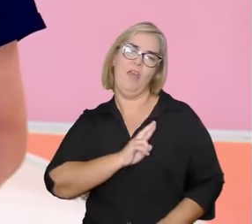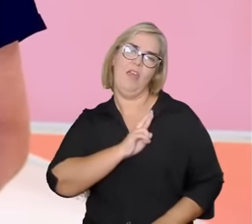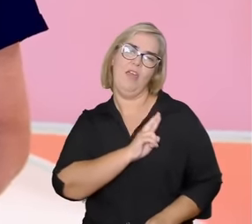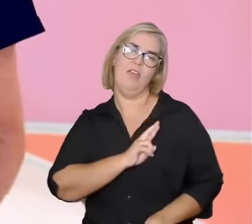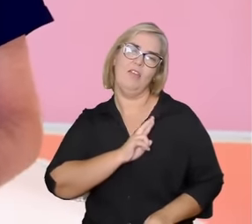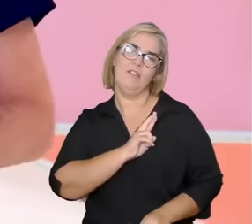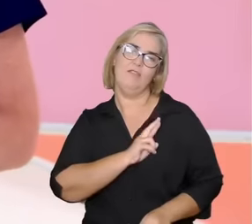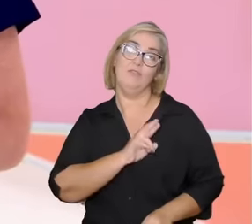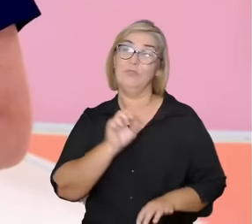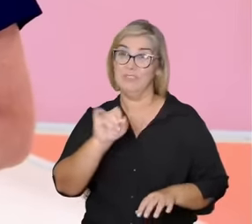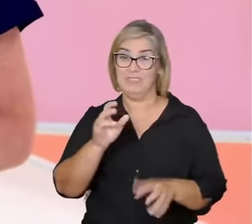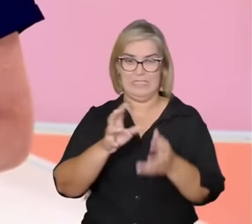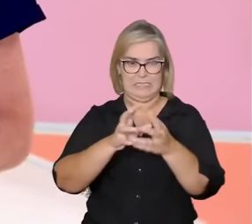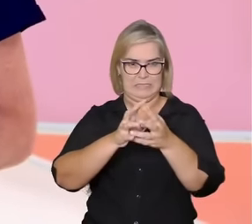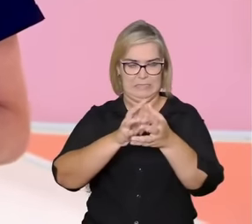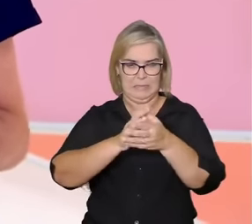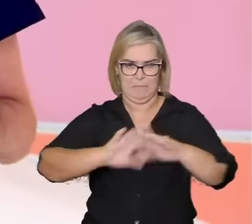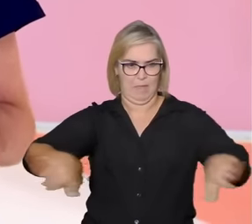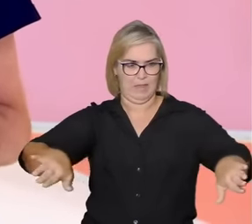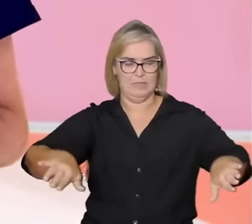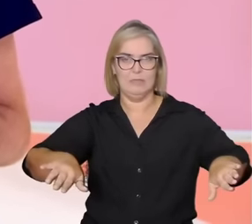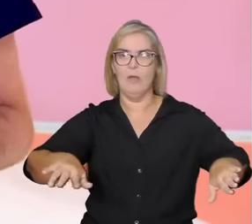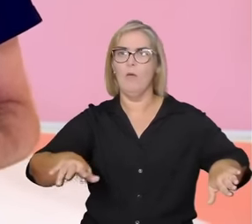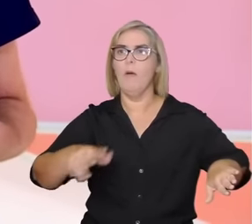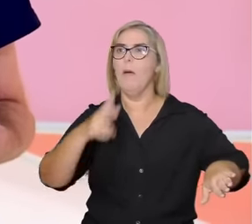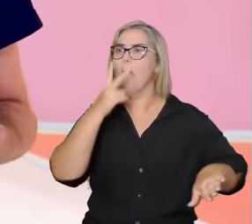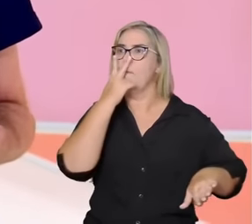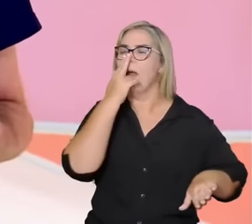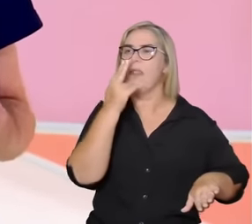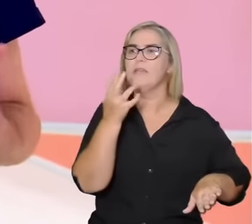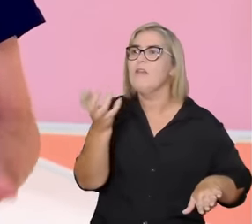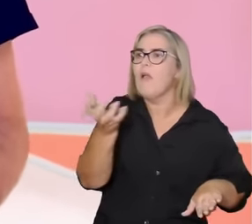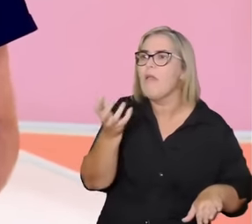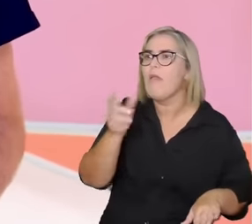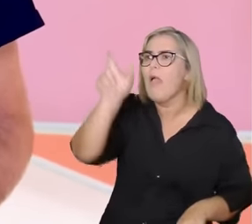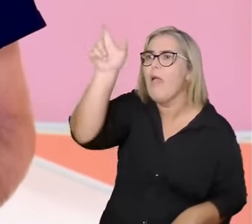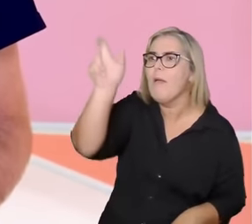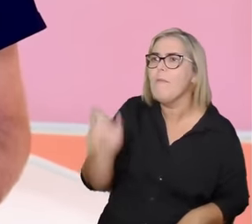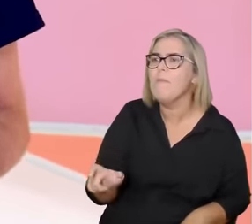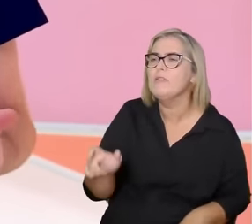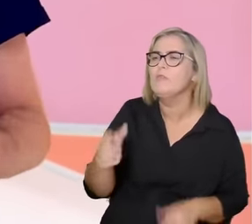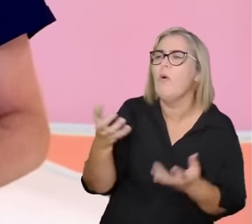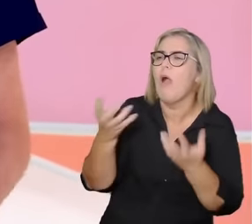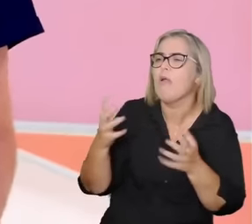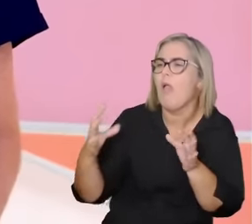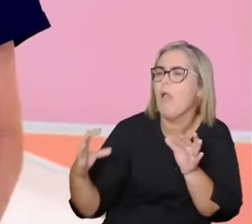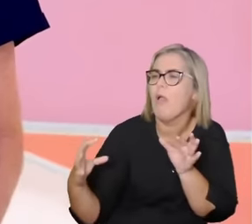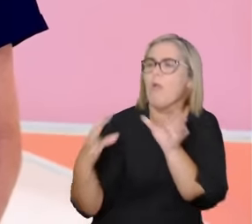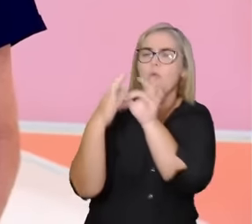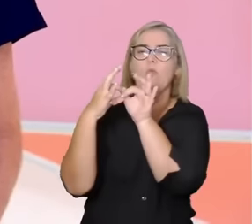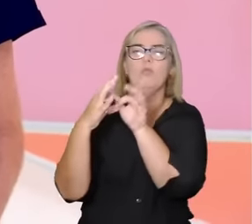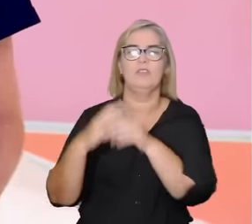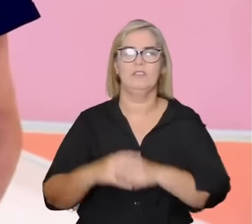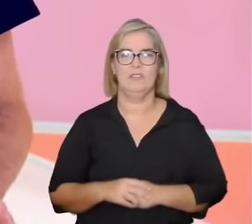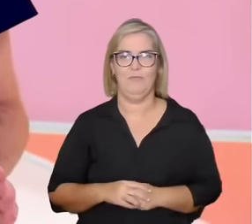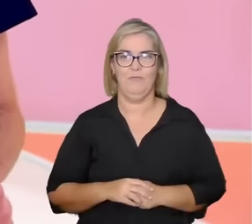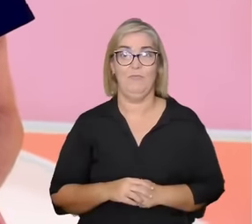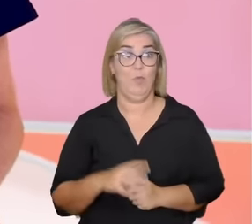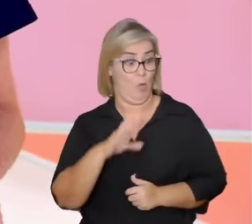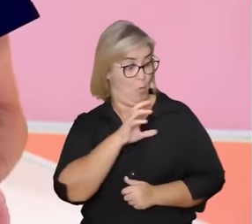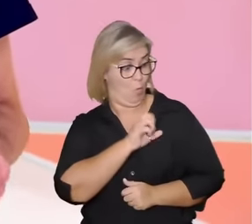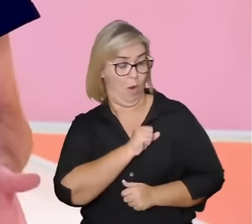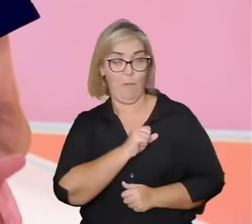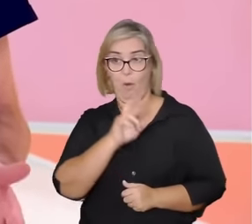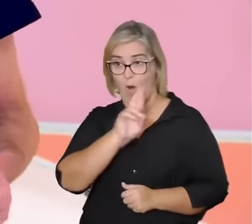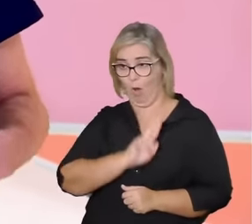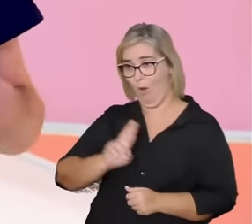forte desejo por outra pessoa faz ansiar por uma forma de conexão o amor romântico porém é apenas uma